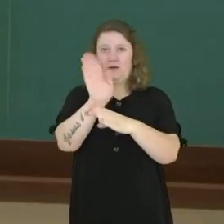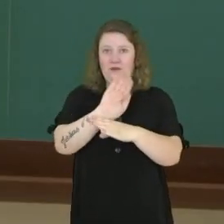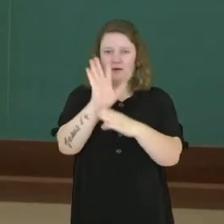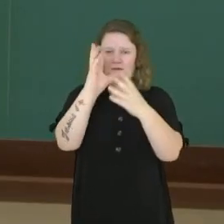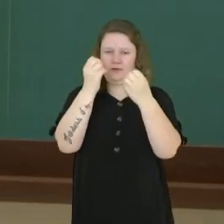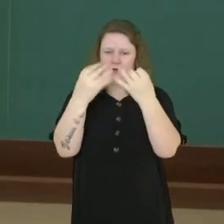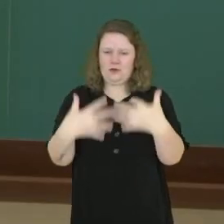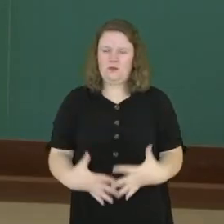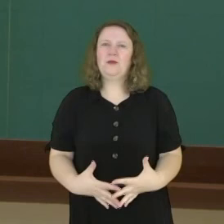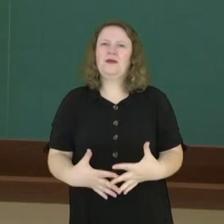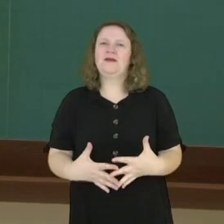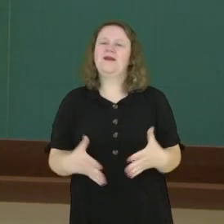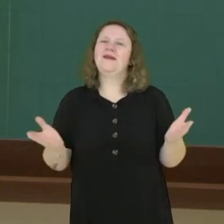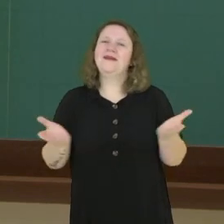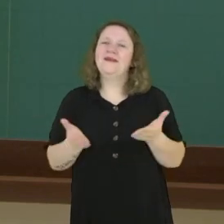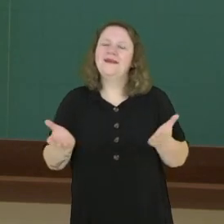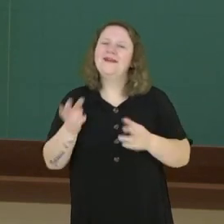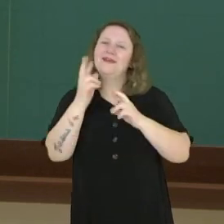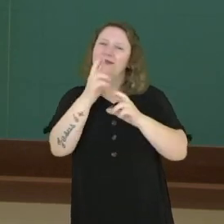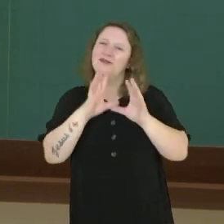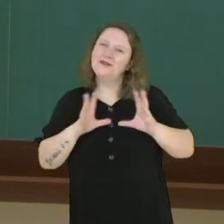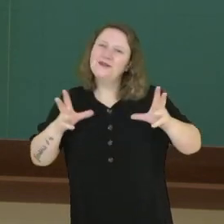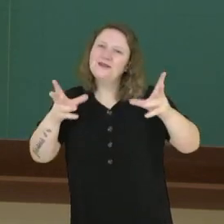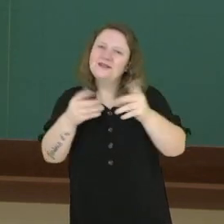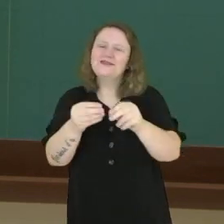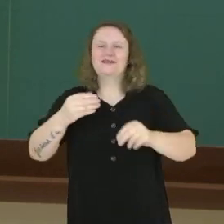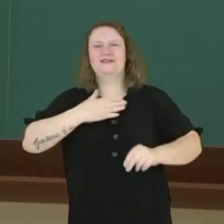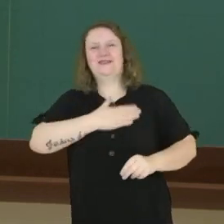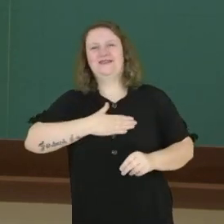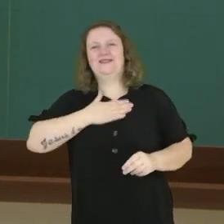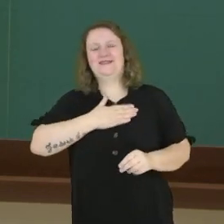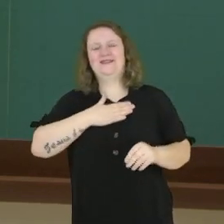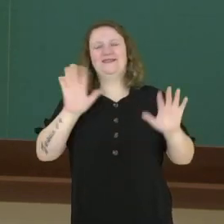subordinadas substantivas. Espero que você tenha gostado e até breve.